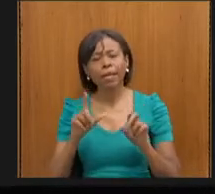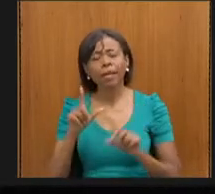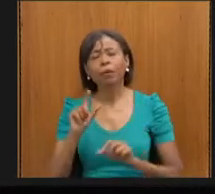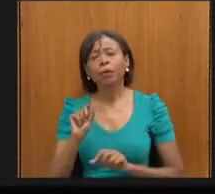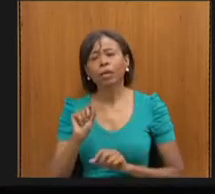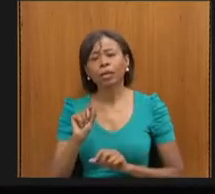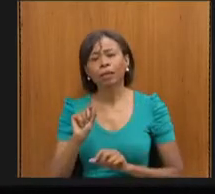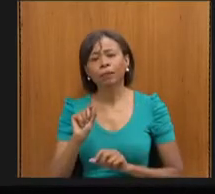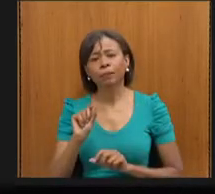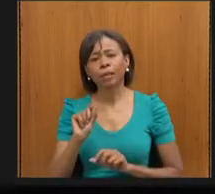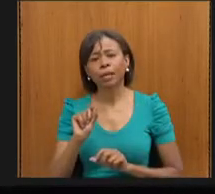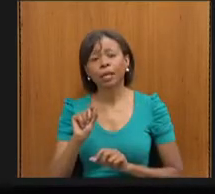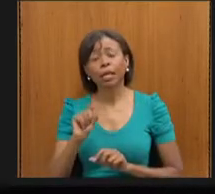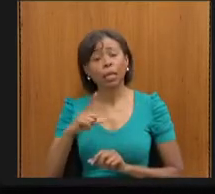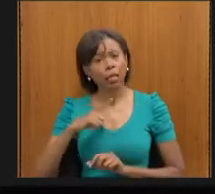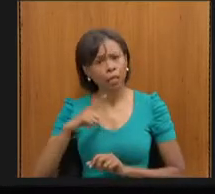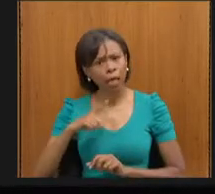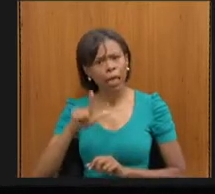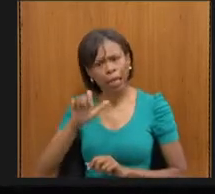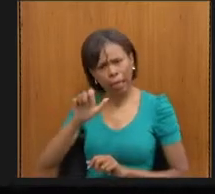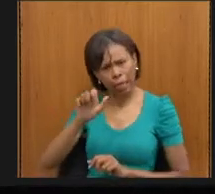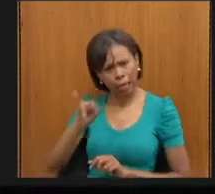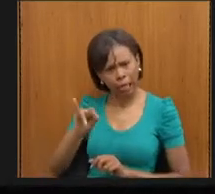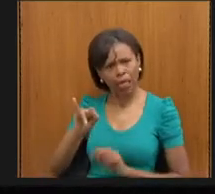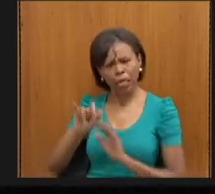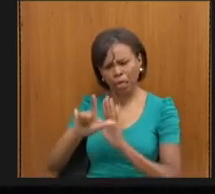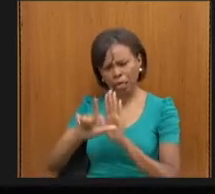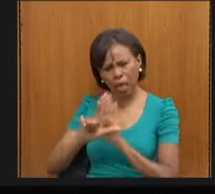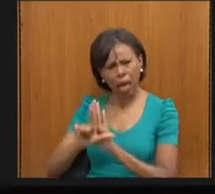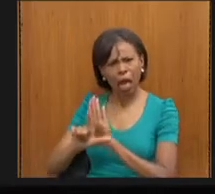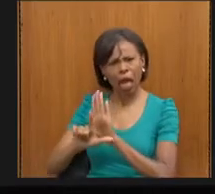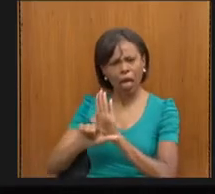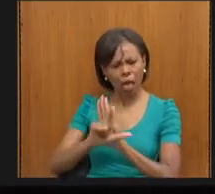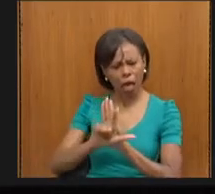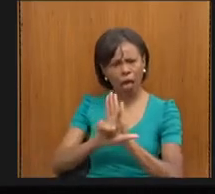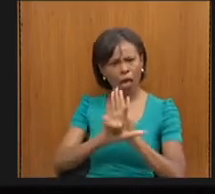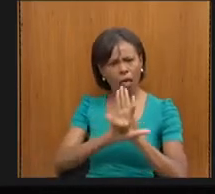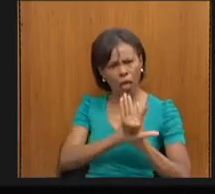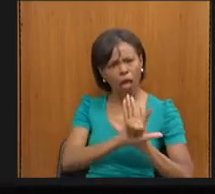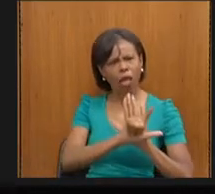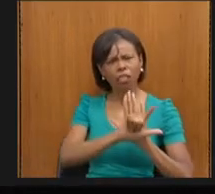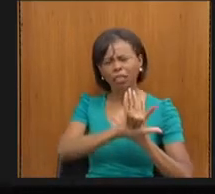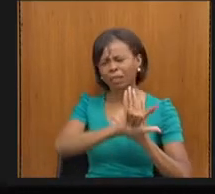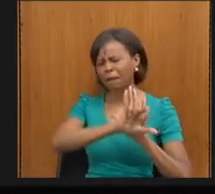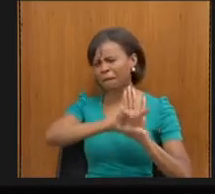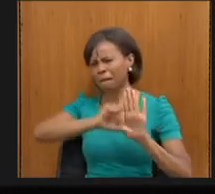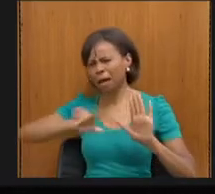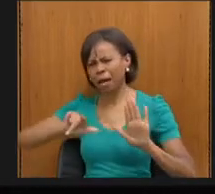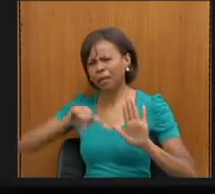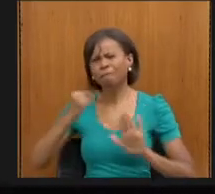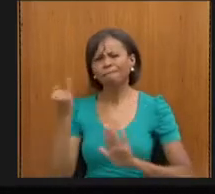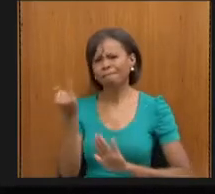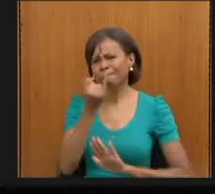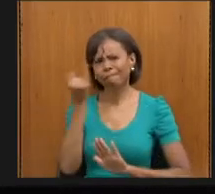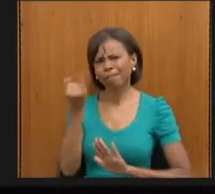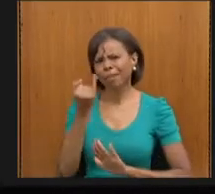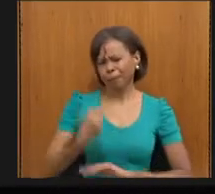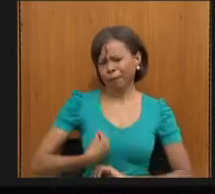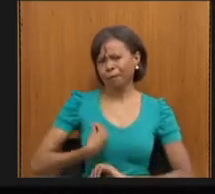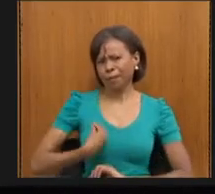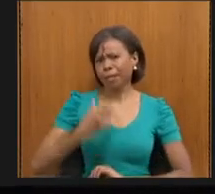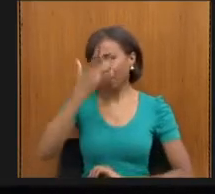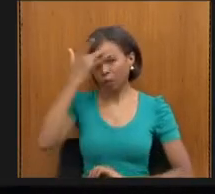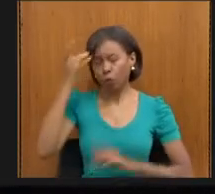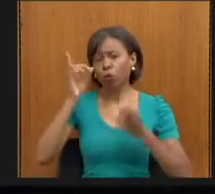leis excelentes, leis muito importantes para a vida da pessoa com deficiência, mas, no